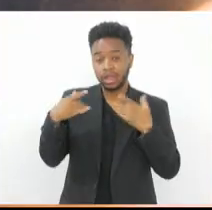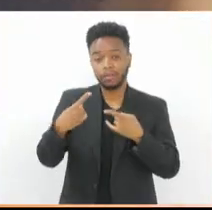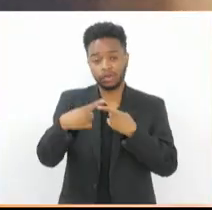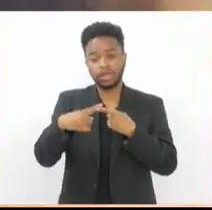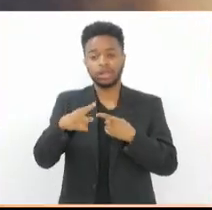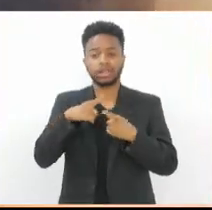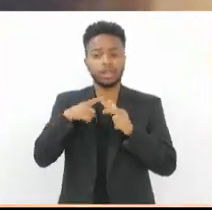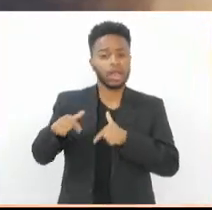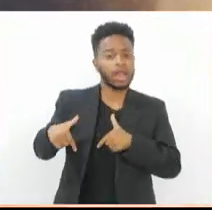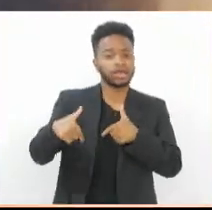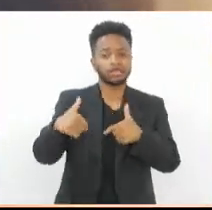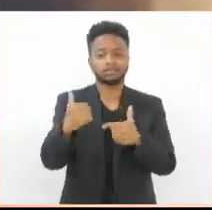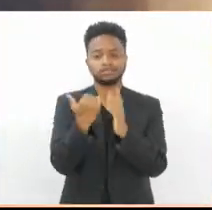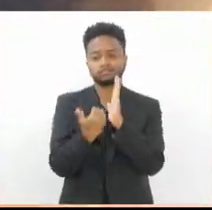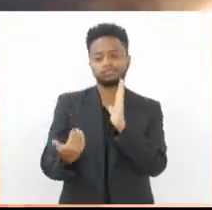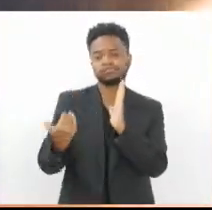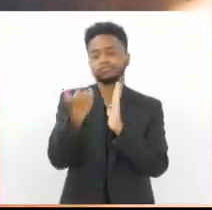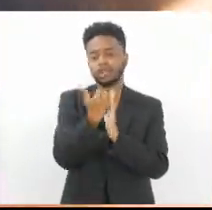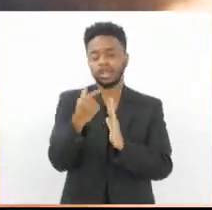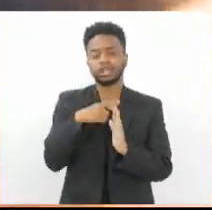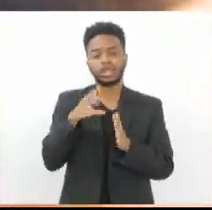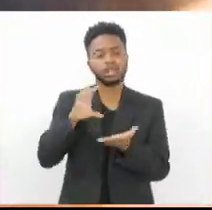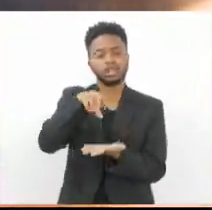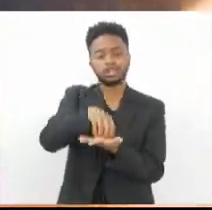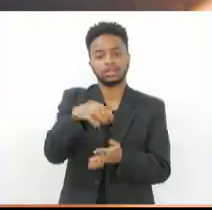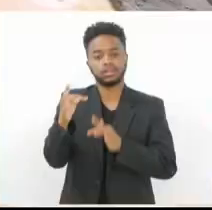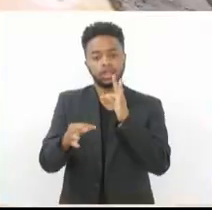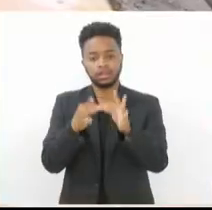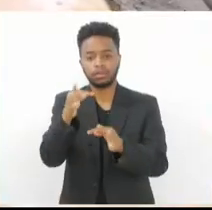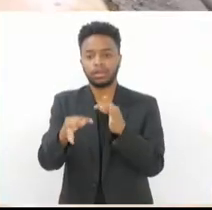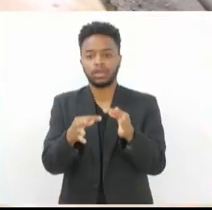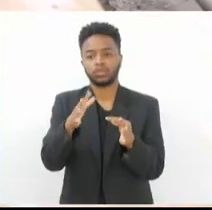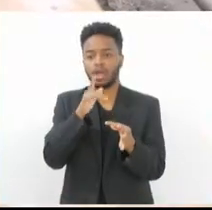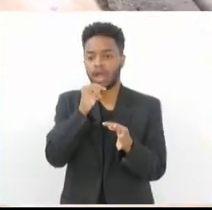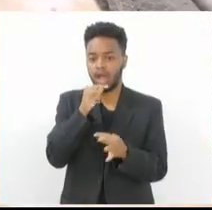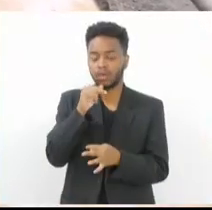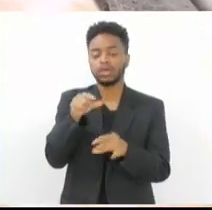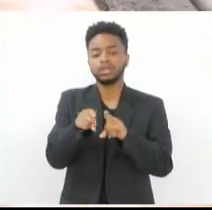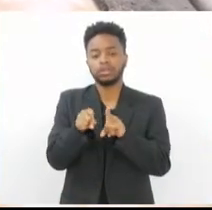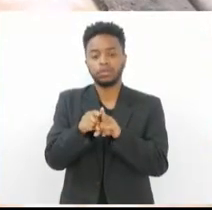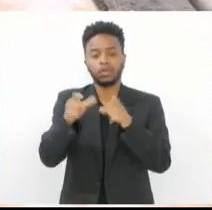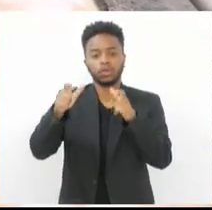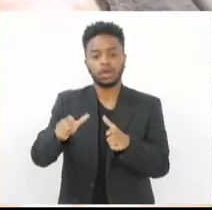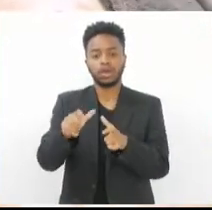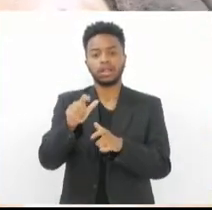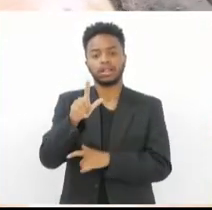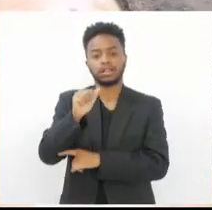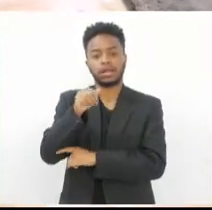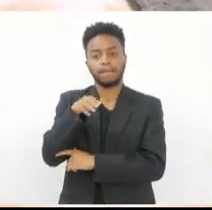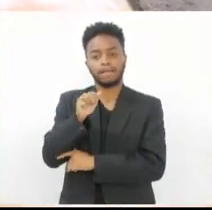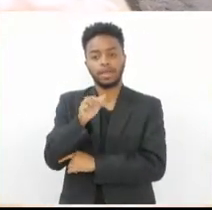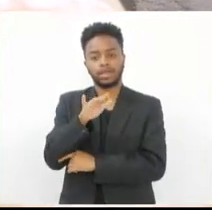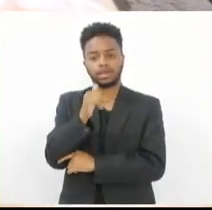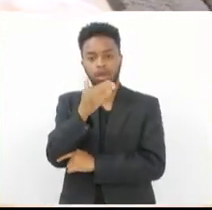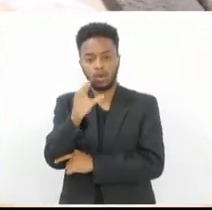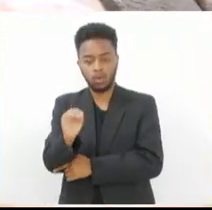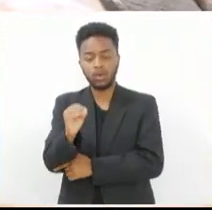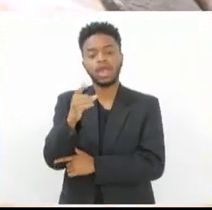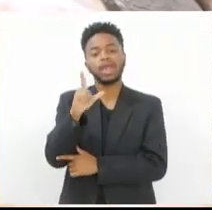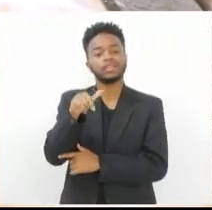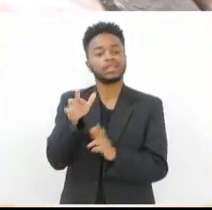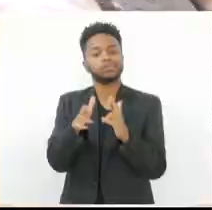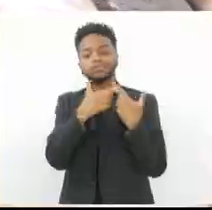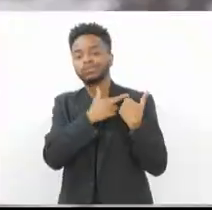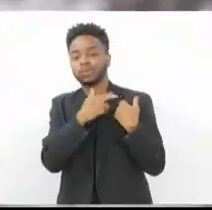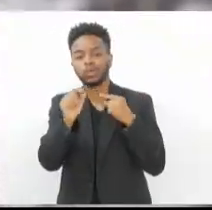máxima. Composto pela Estação de Tratamento de Água do Gandu e a Elevatória do Lameirão, o sistema é responsável pelo abastecimento